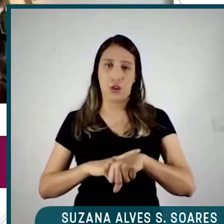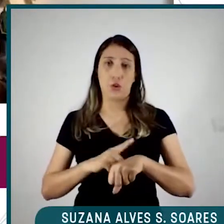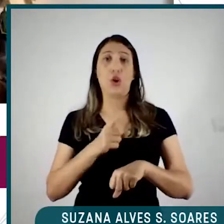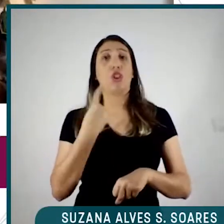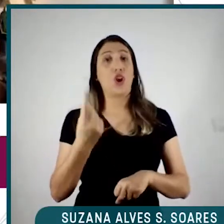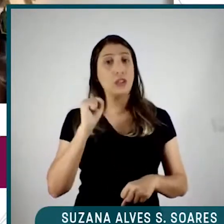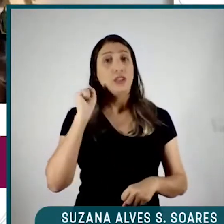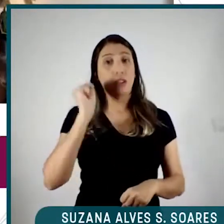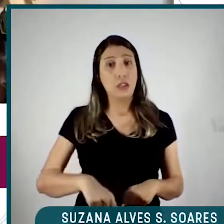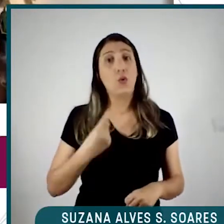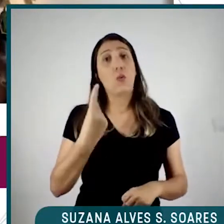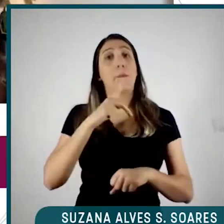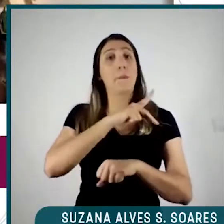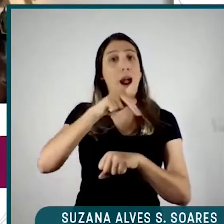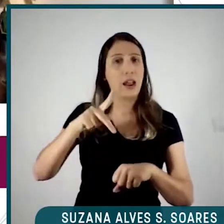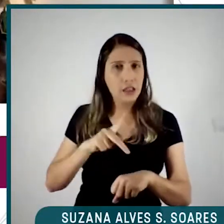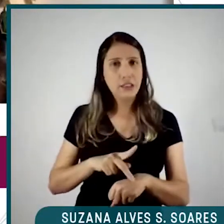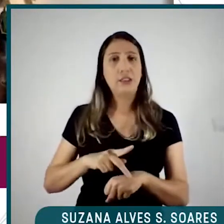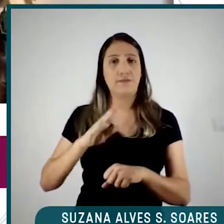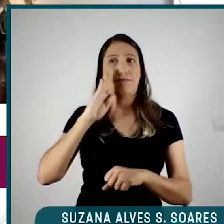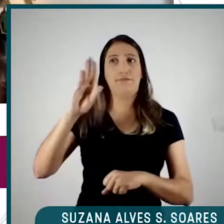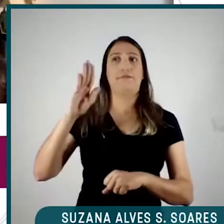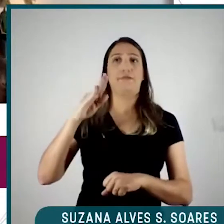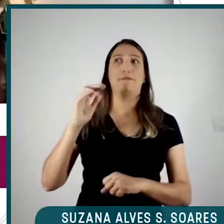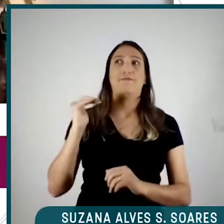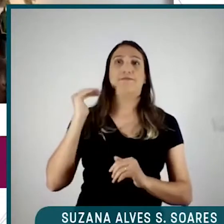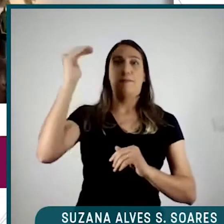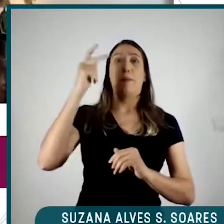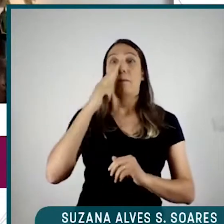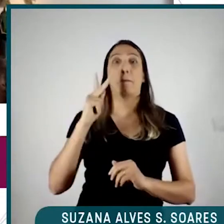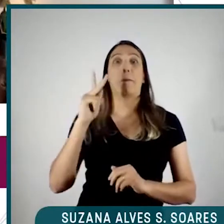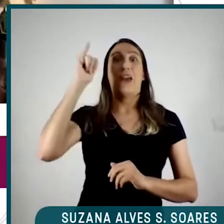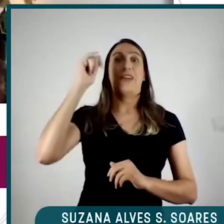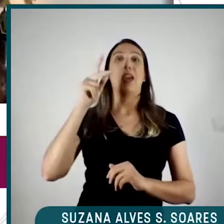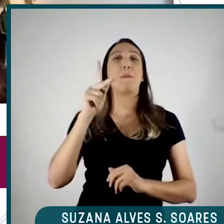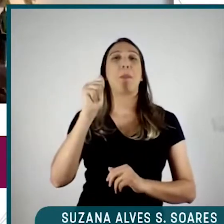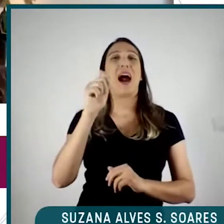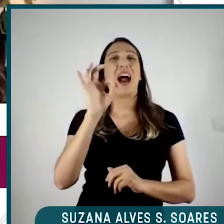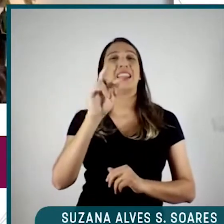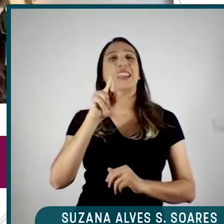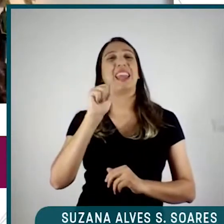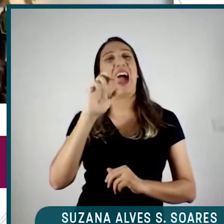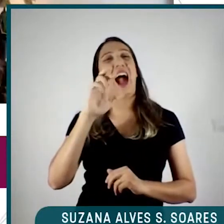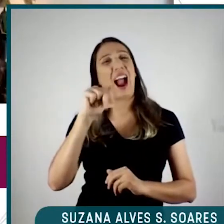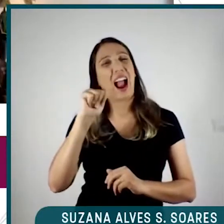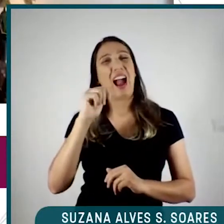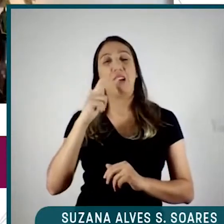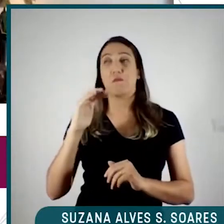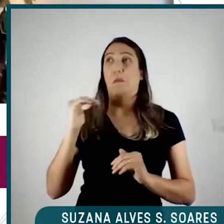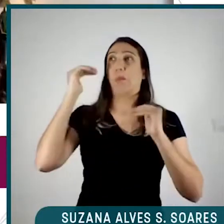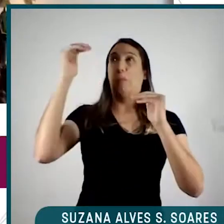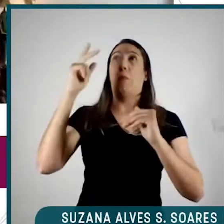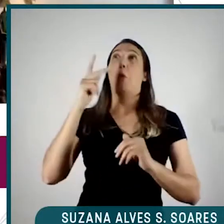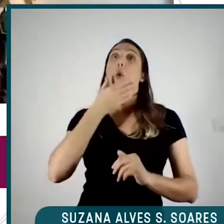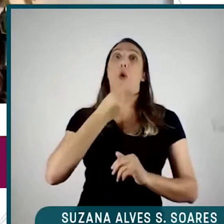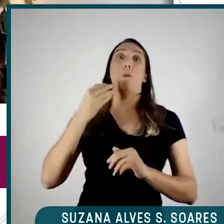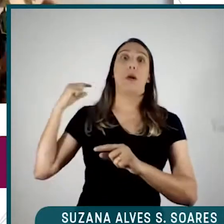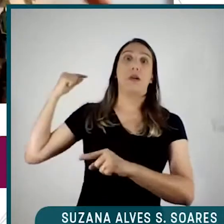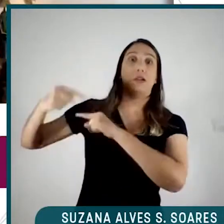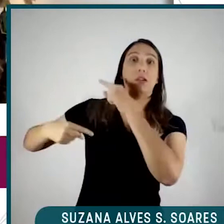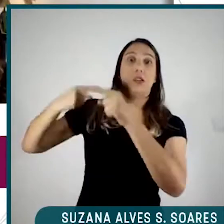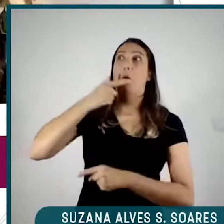de uma matriz patriarcal. Quando eu nomeio o patriarcado, o patriarcado não é só uma hegemonia de homens